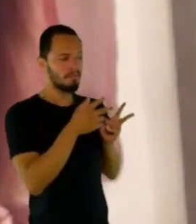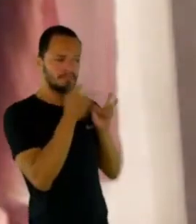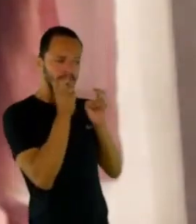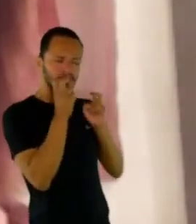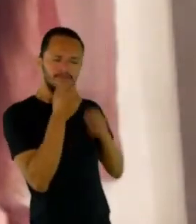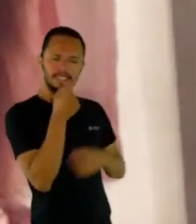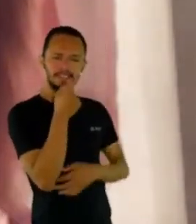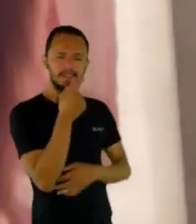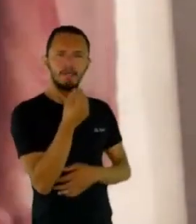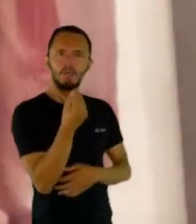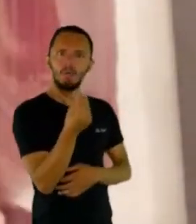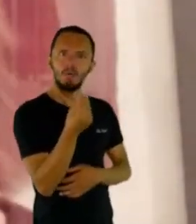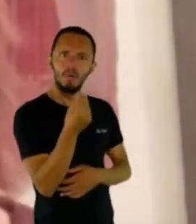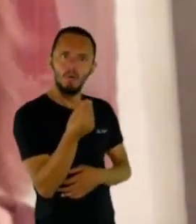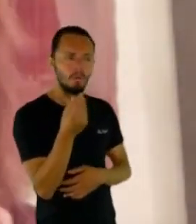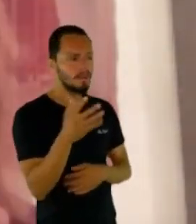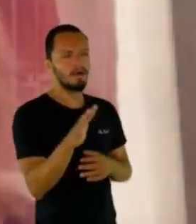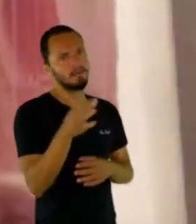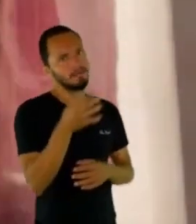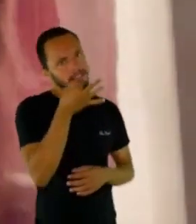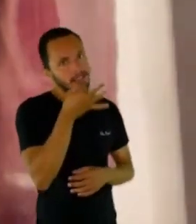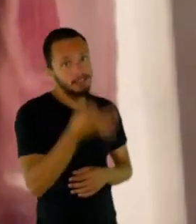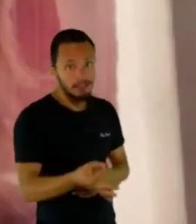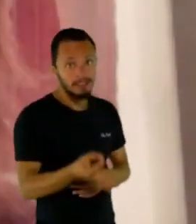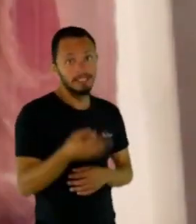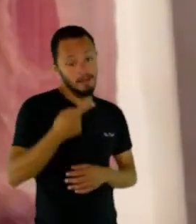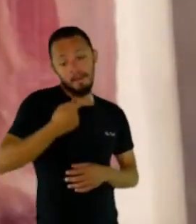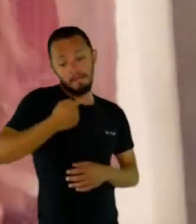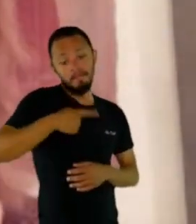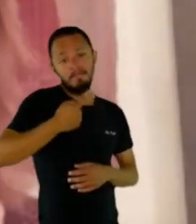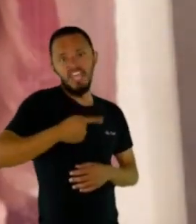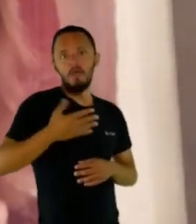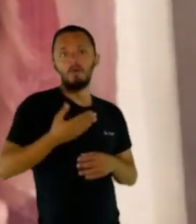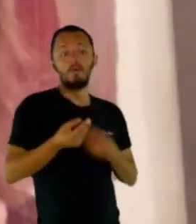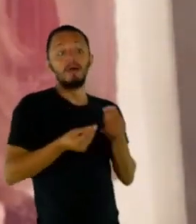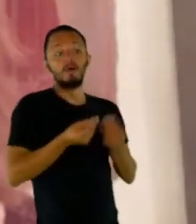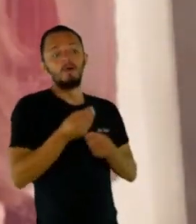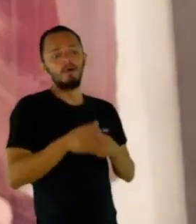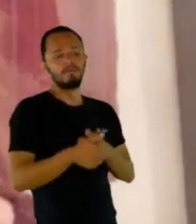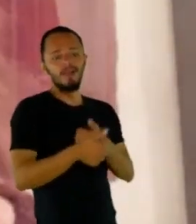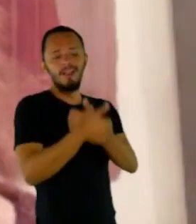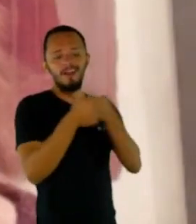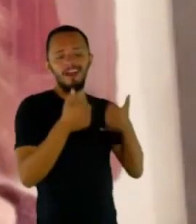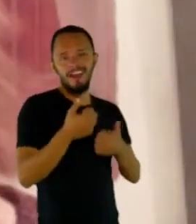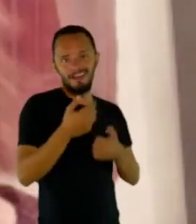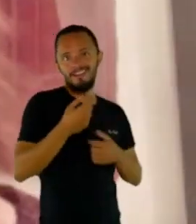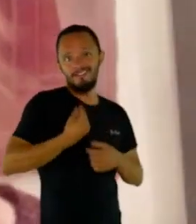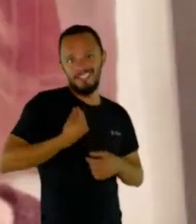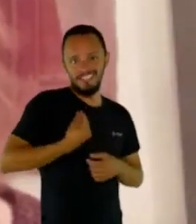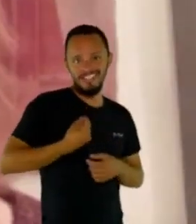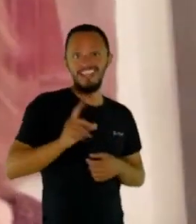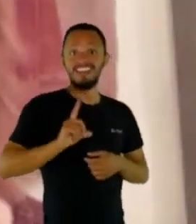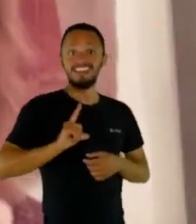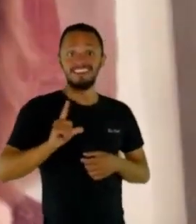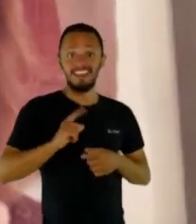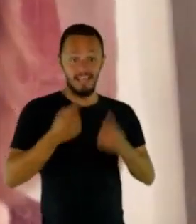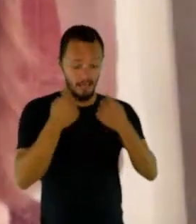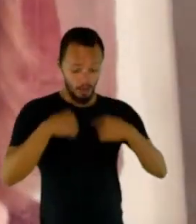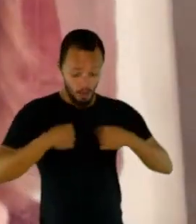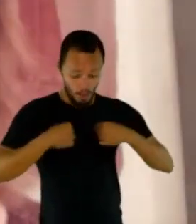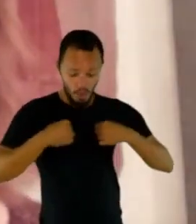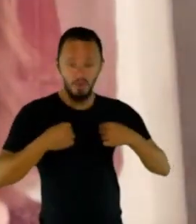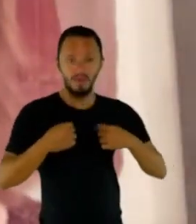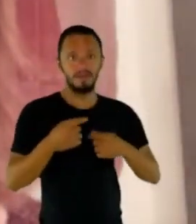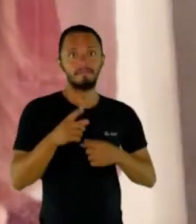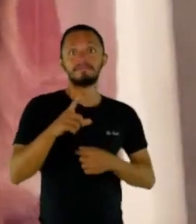Virou um sucesso, Dicas da Carol. Era, na verdade, no começo, era um só look que eu colocava. A página do Facebook estourou em